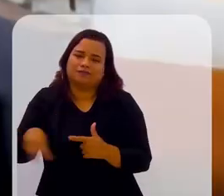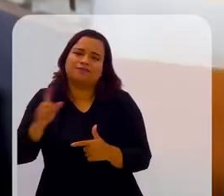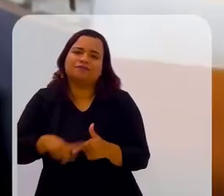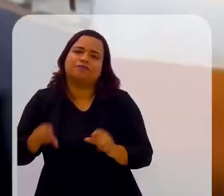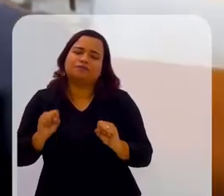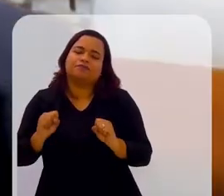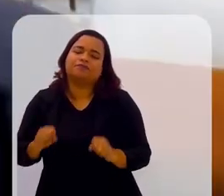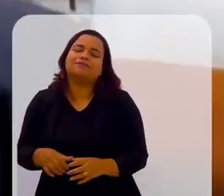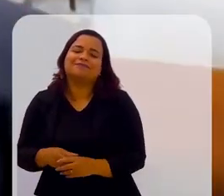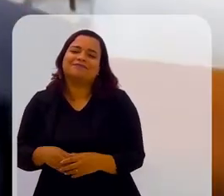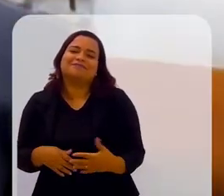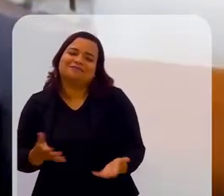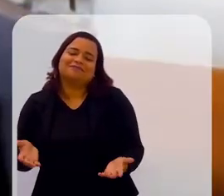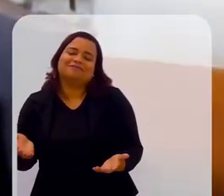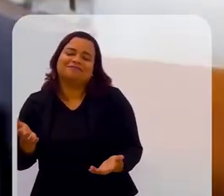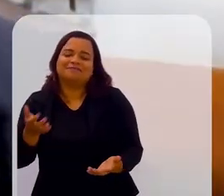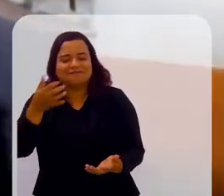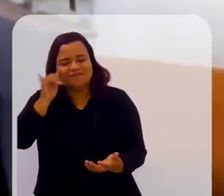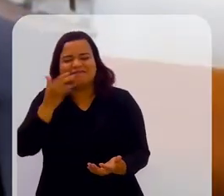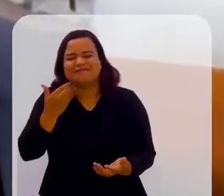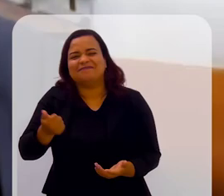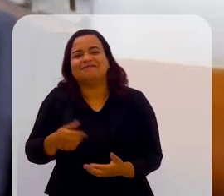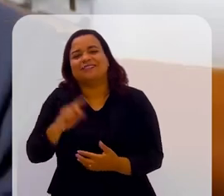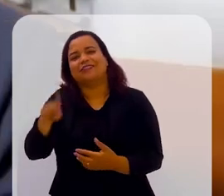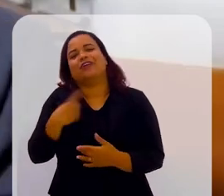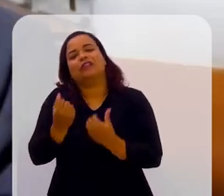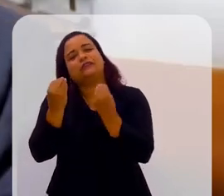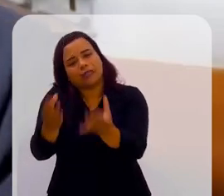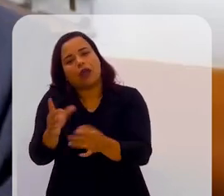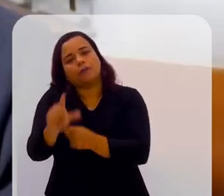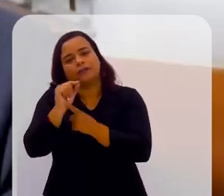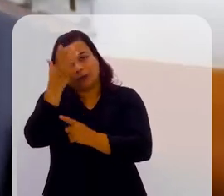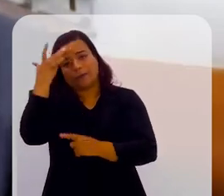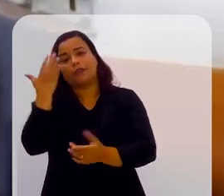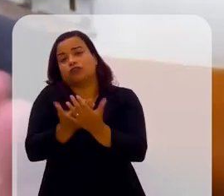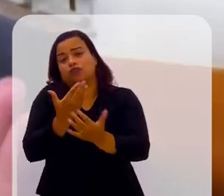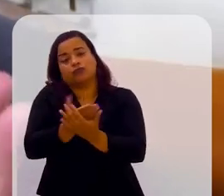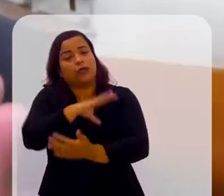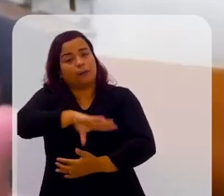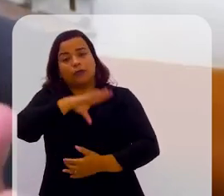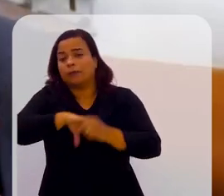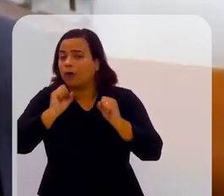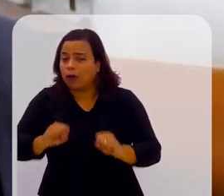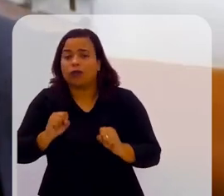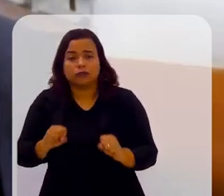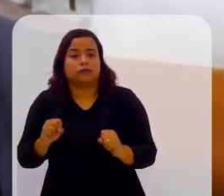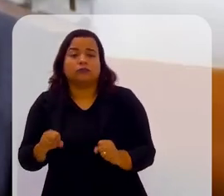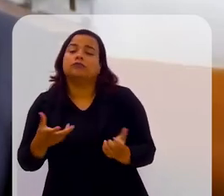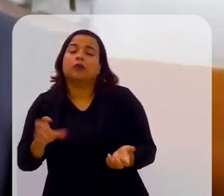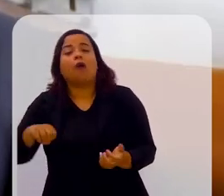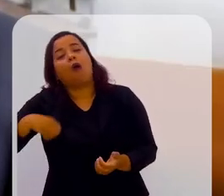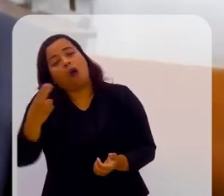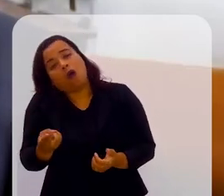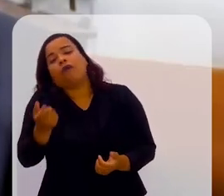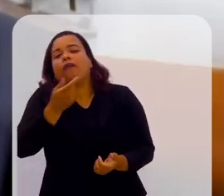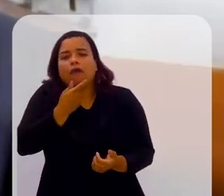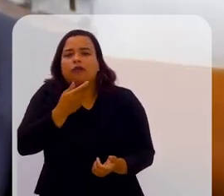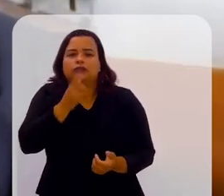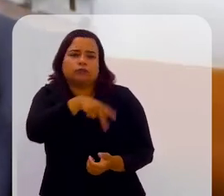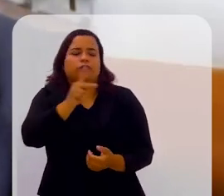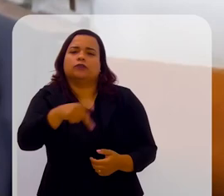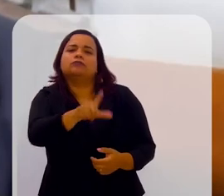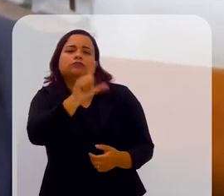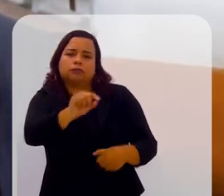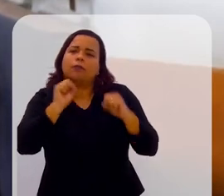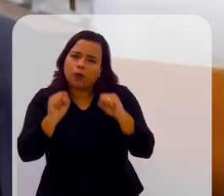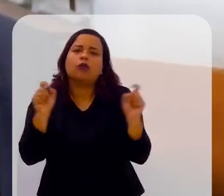É, isso. Então, cria muito atrito. Então, a gente dá a opção da pessoa estudar em português, com o professor que fala português, ou ela estuda em inglês, com